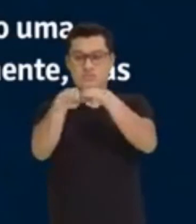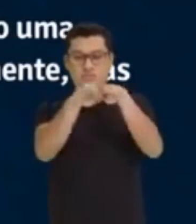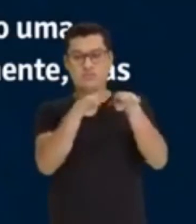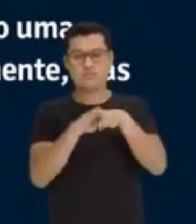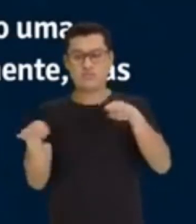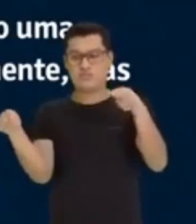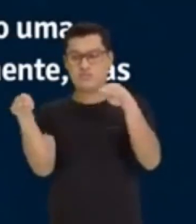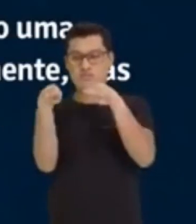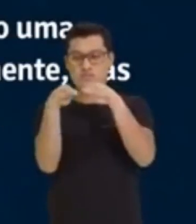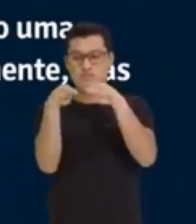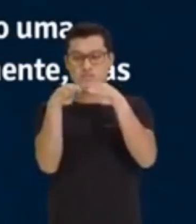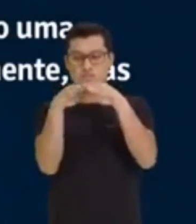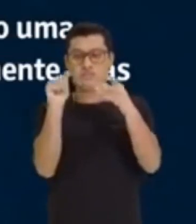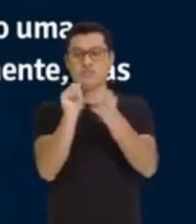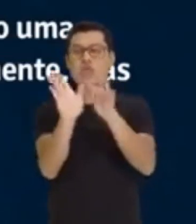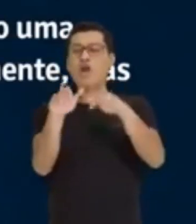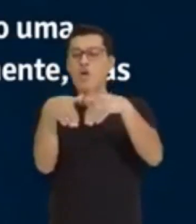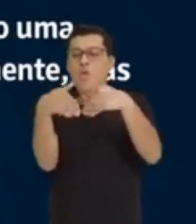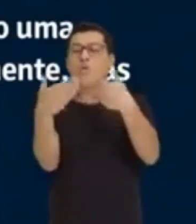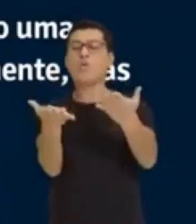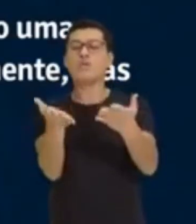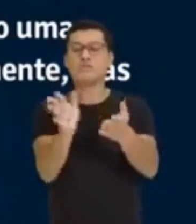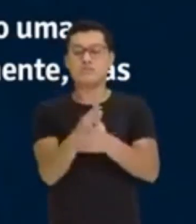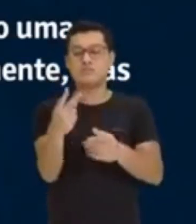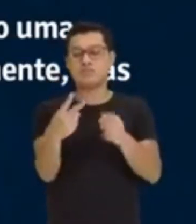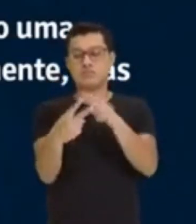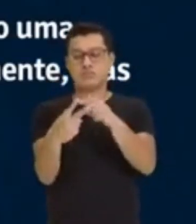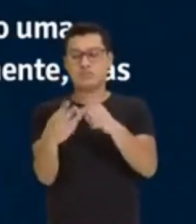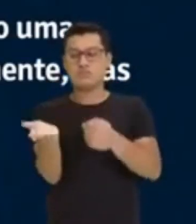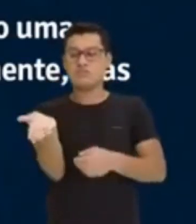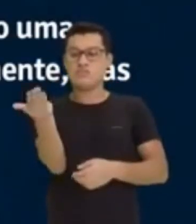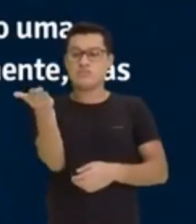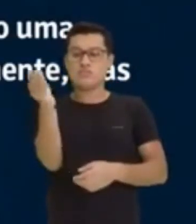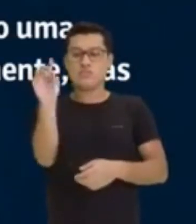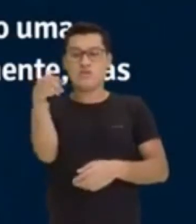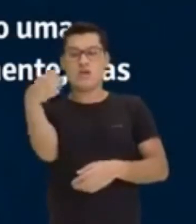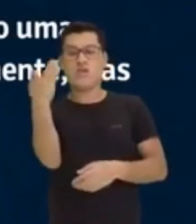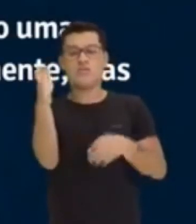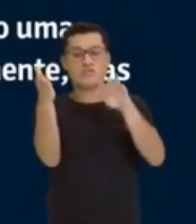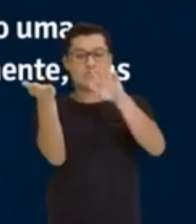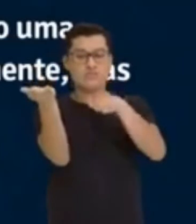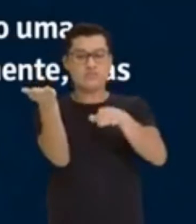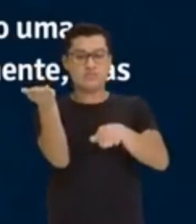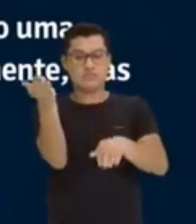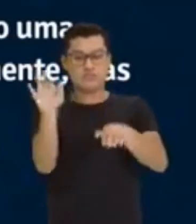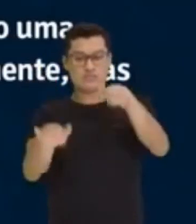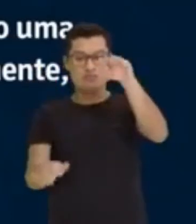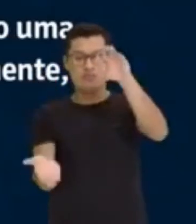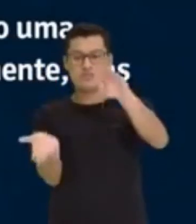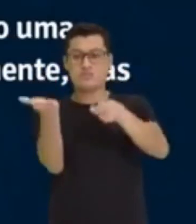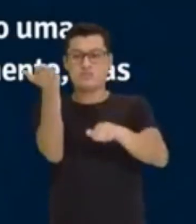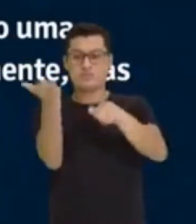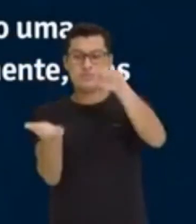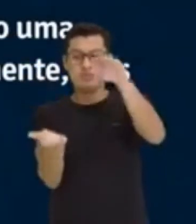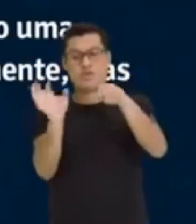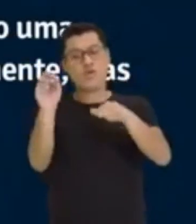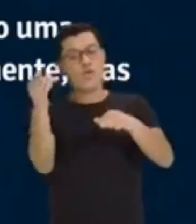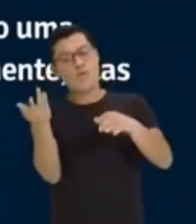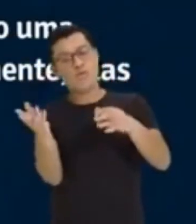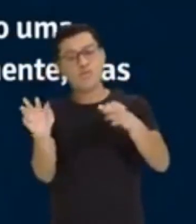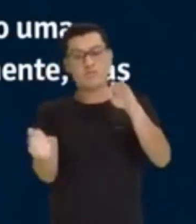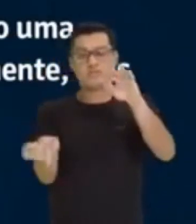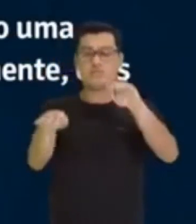proporcionais quando uma aumenta e a outra diminui. Ou vice-versa.